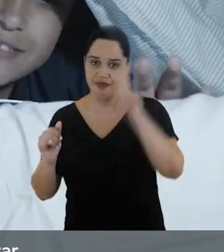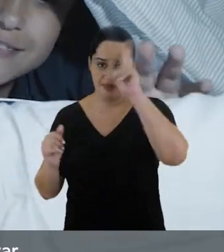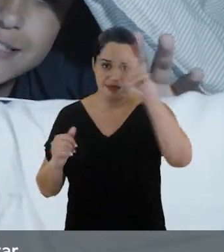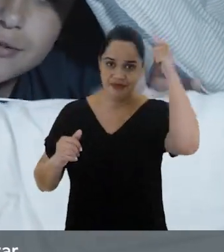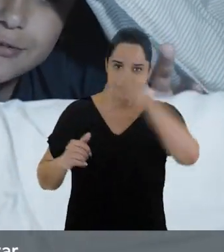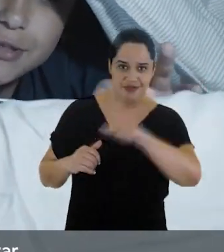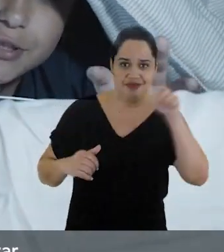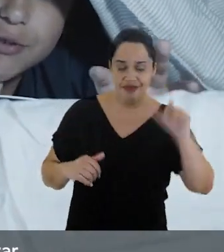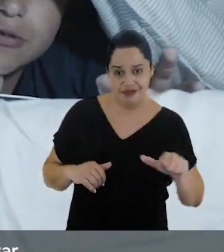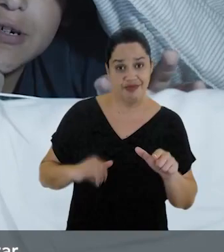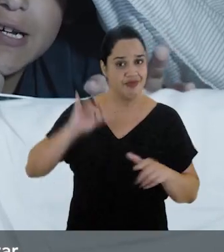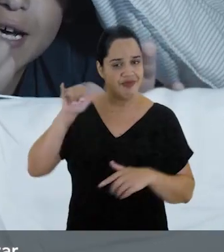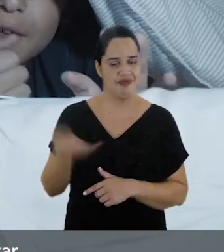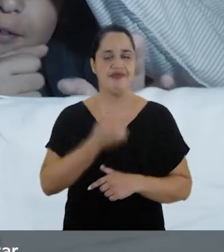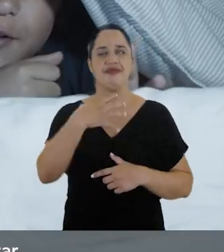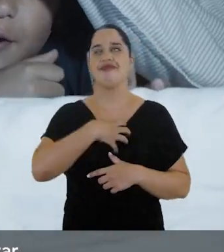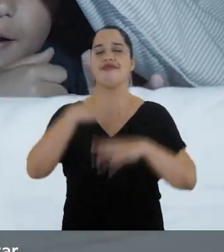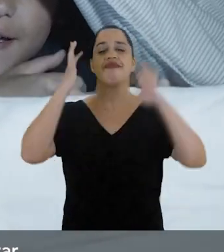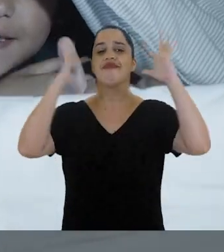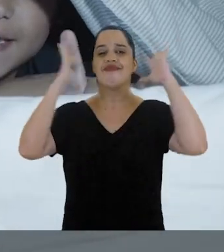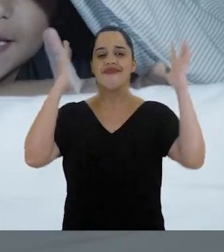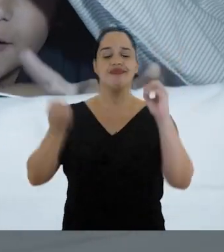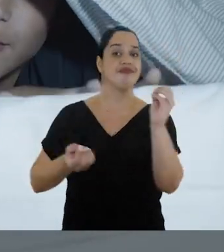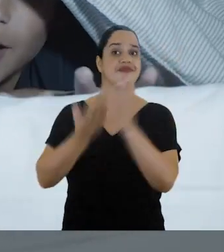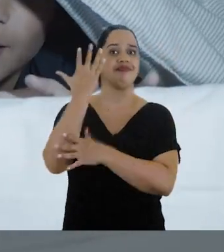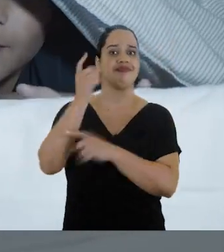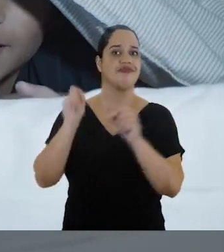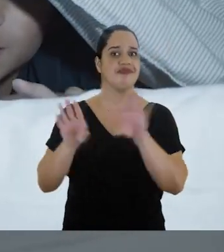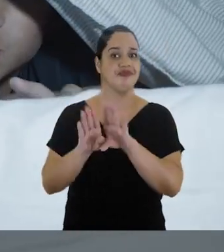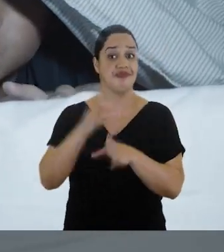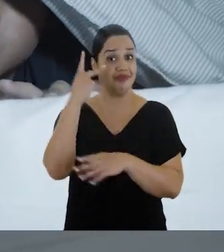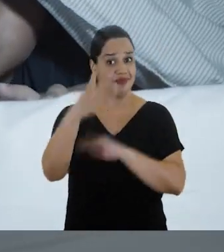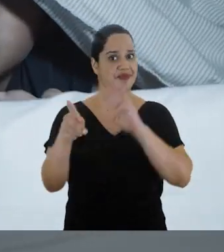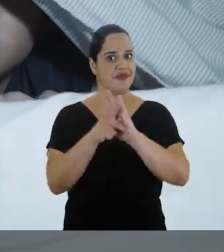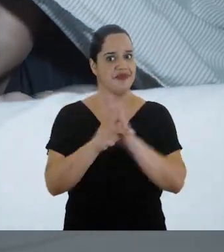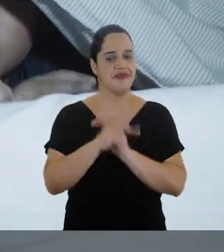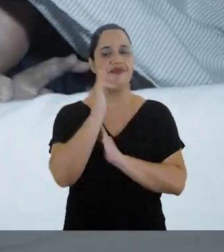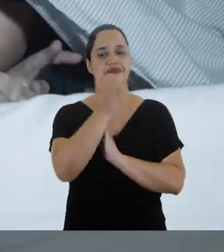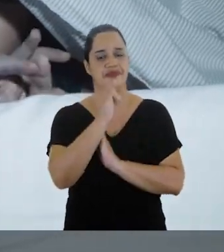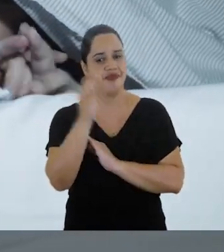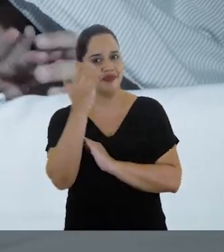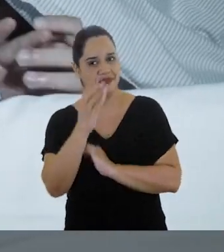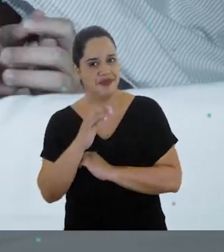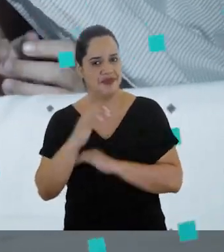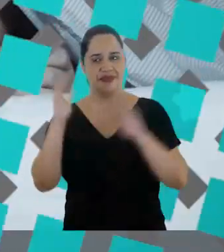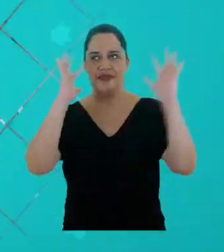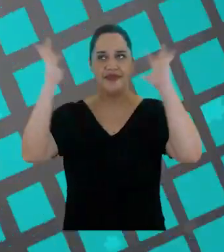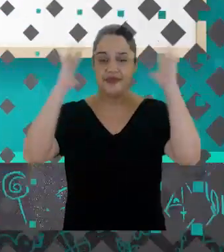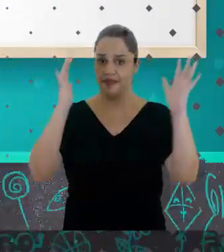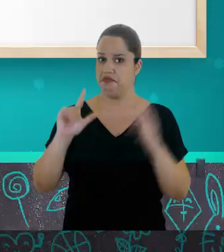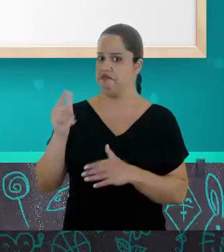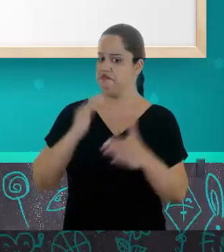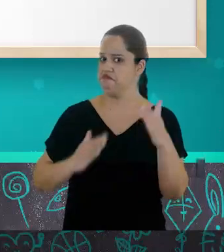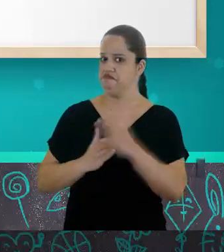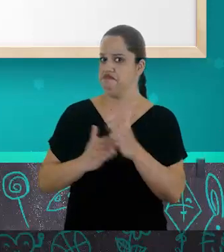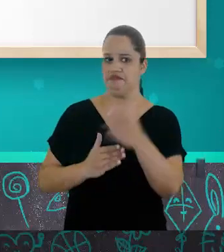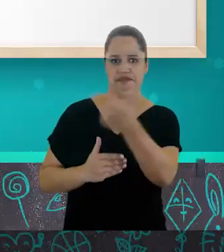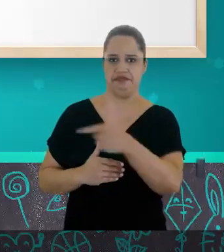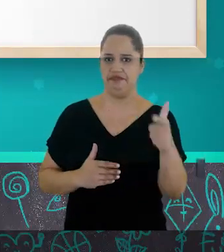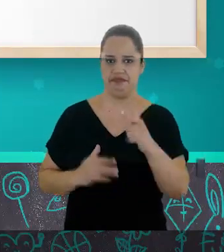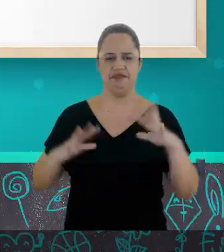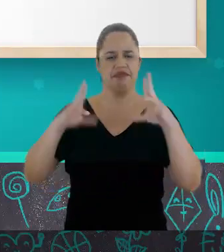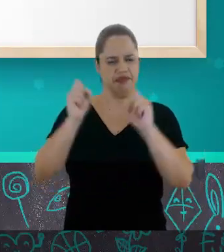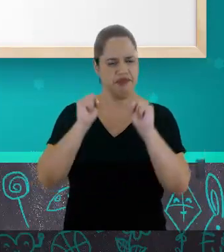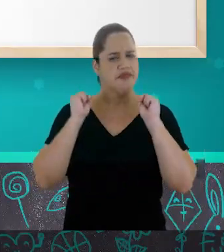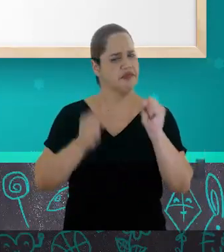histórias e aproveite para se inspirar e criar seu próprio conto fantástico. Não há limites, tudo